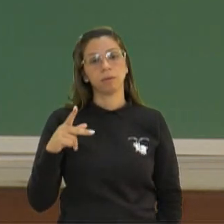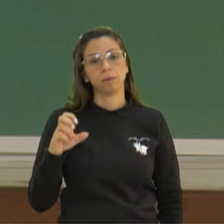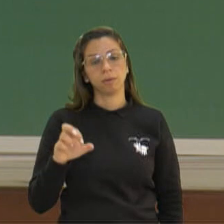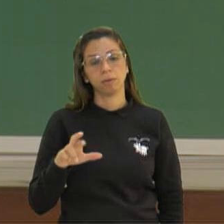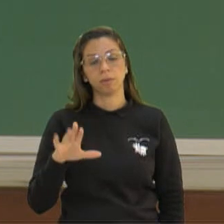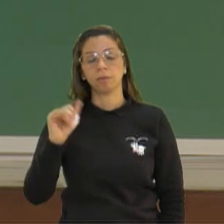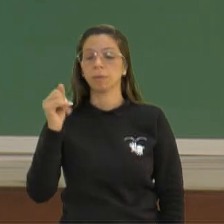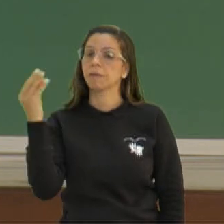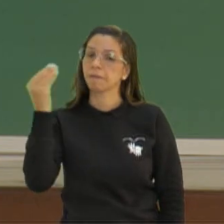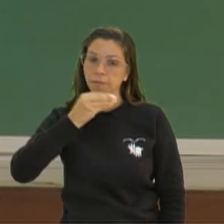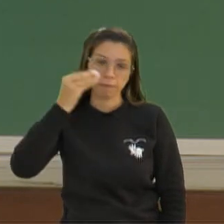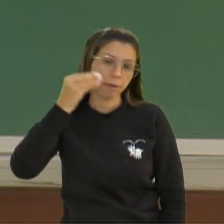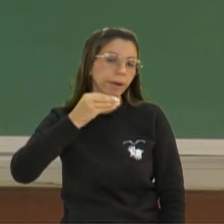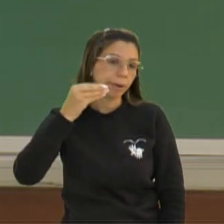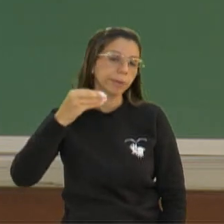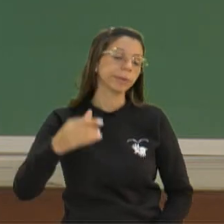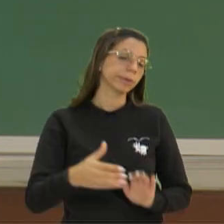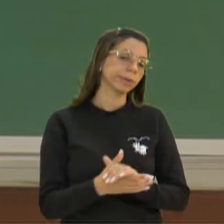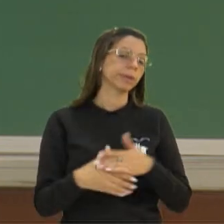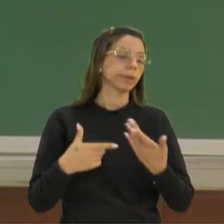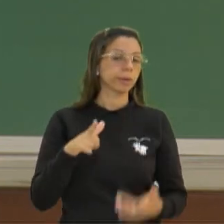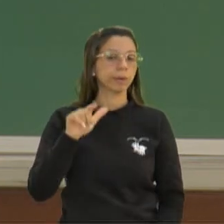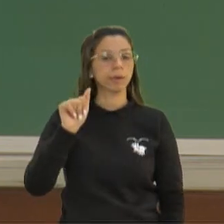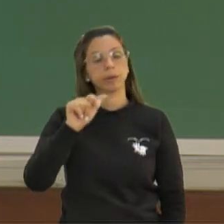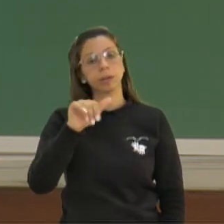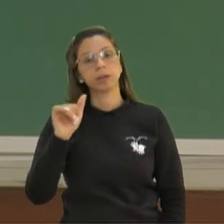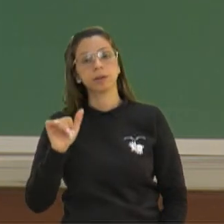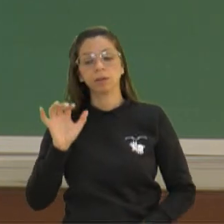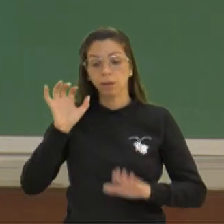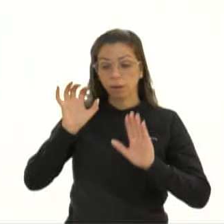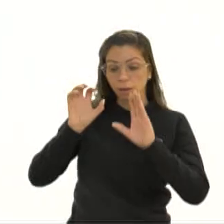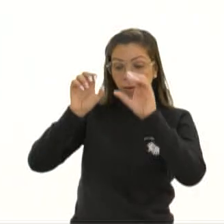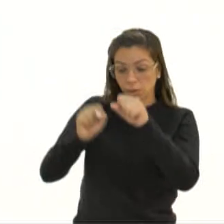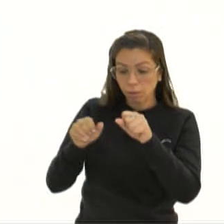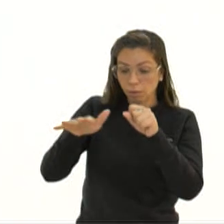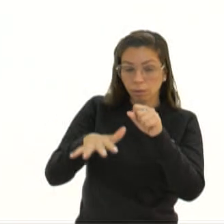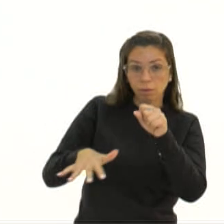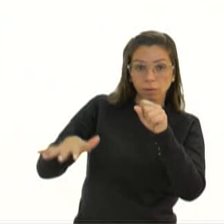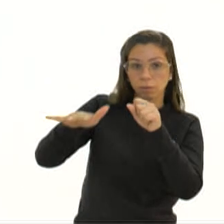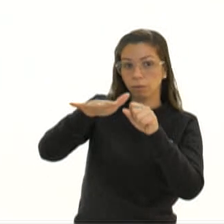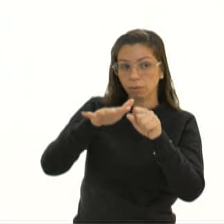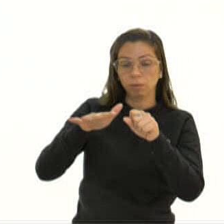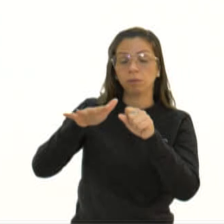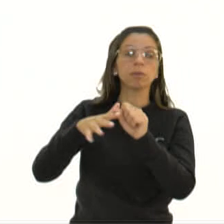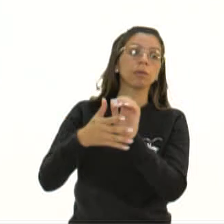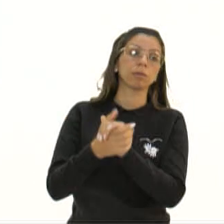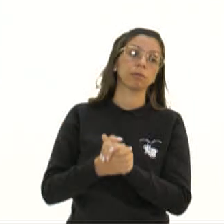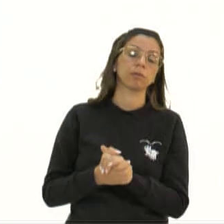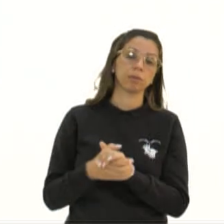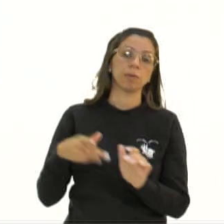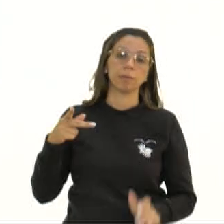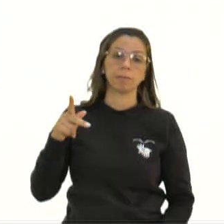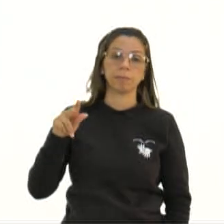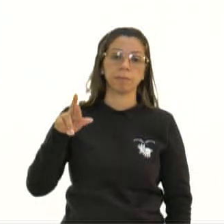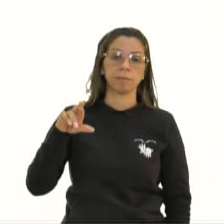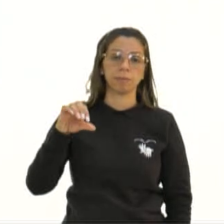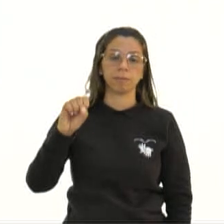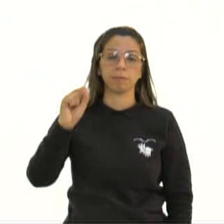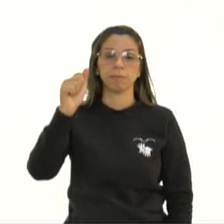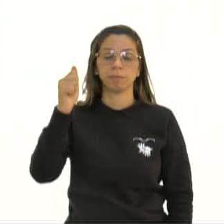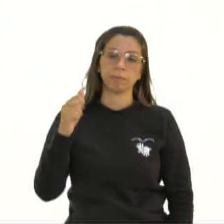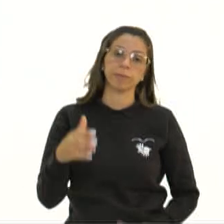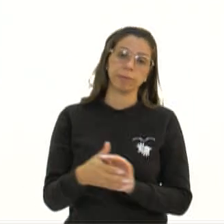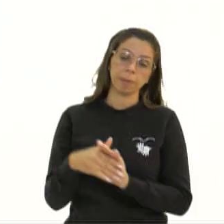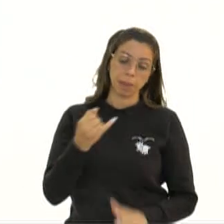manter o Império. O Alexandre toma todo esse território conquistado pelos persas, e o Império Persa